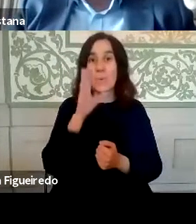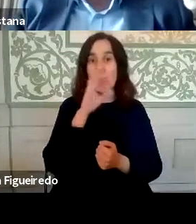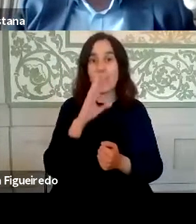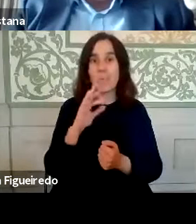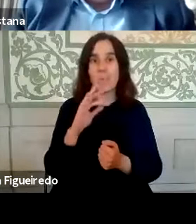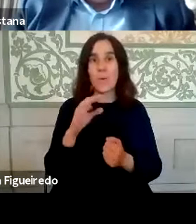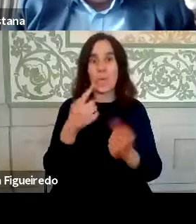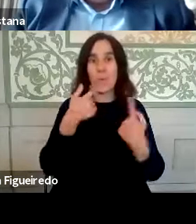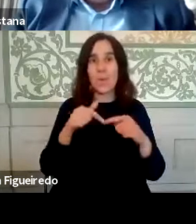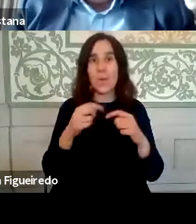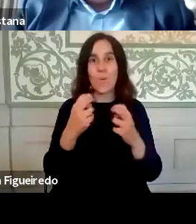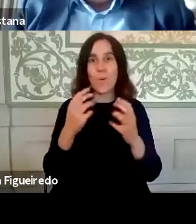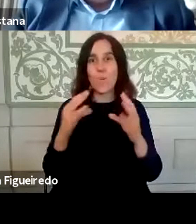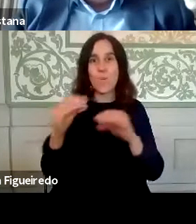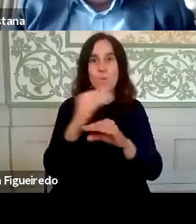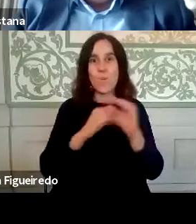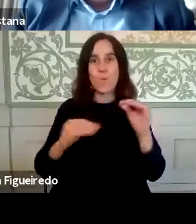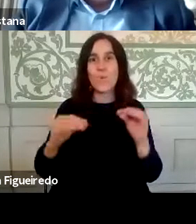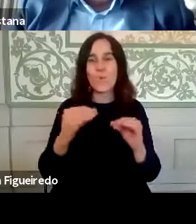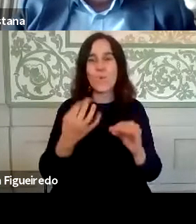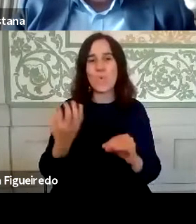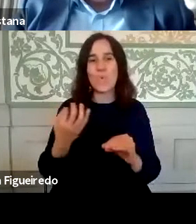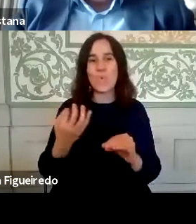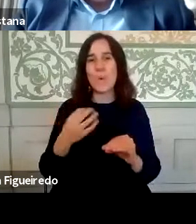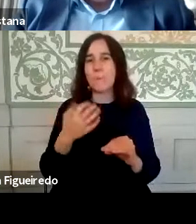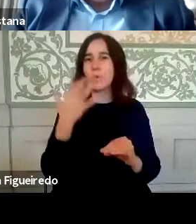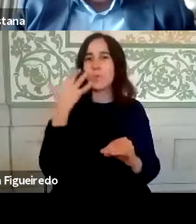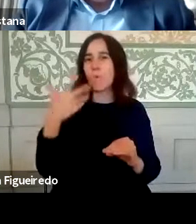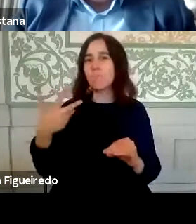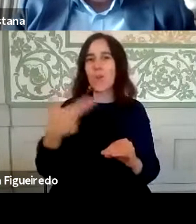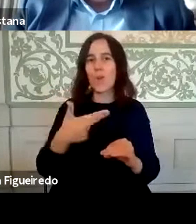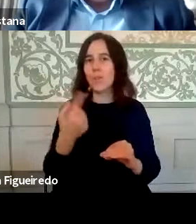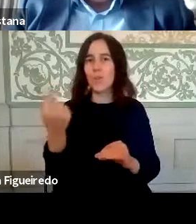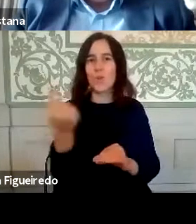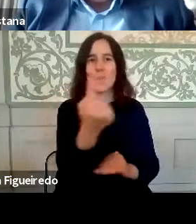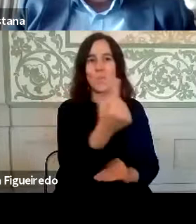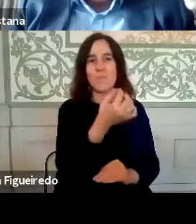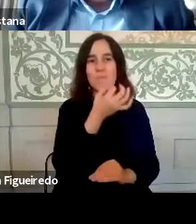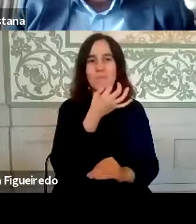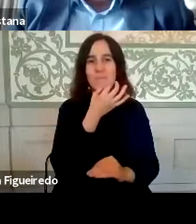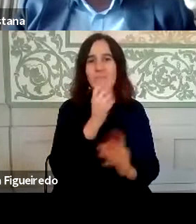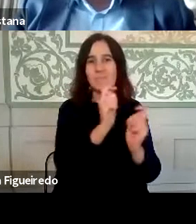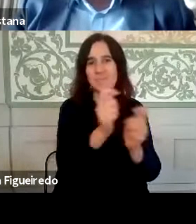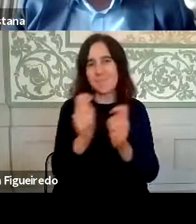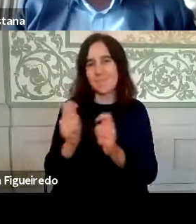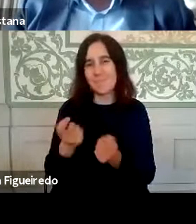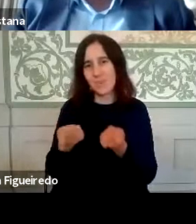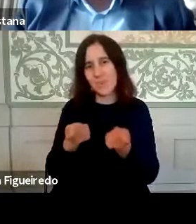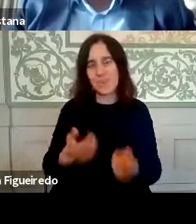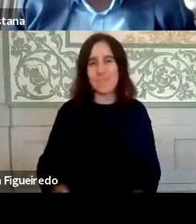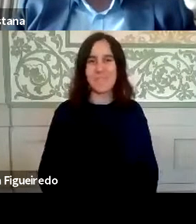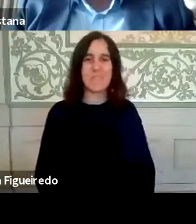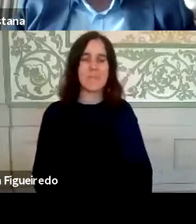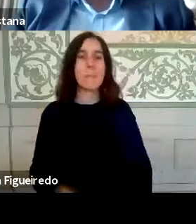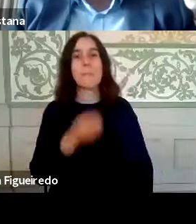mesma reunião, acabamos por portar o som e só falam-me cada vez, o moderador dá a palavra, não é? Muito bem. Eu